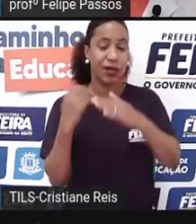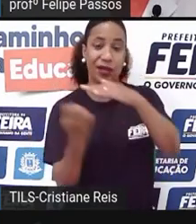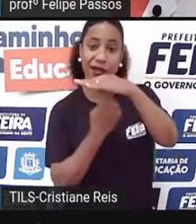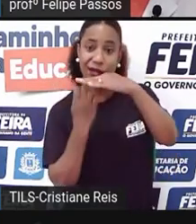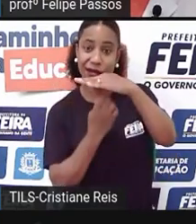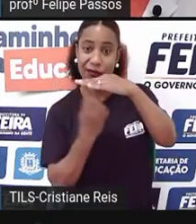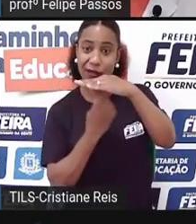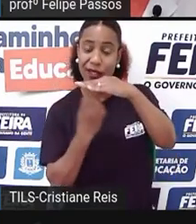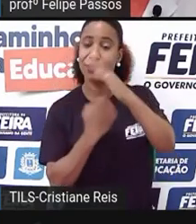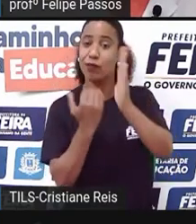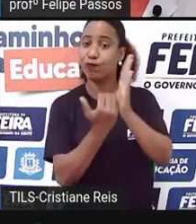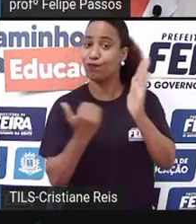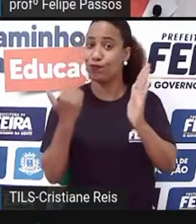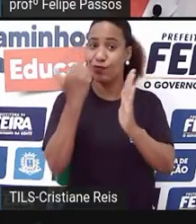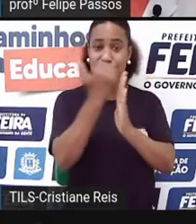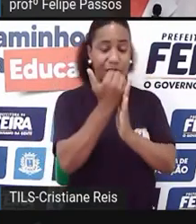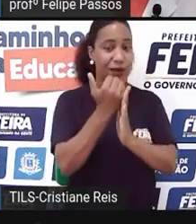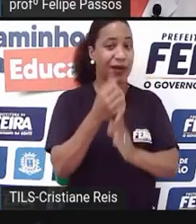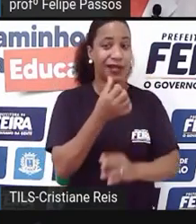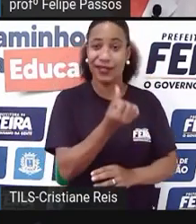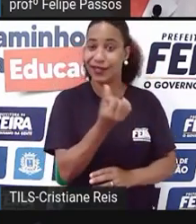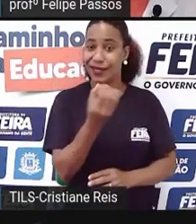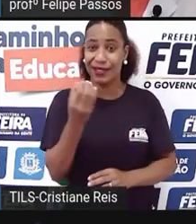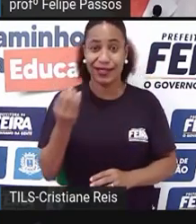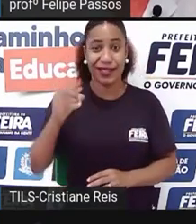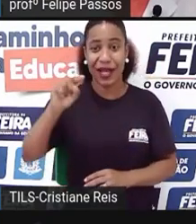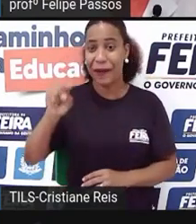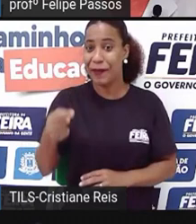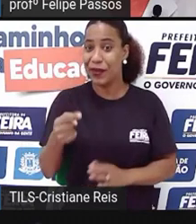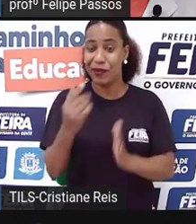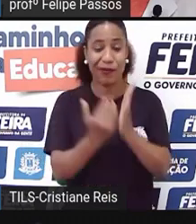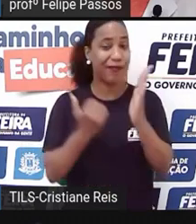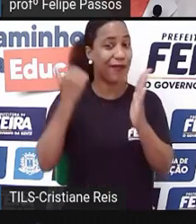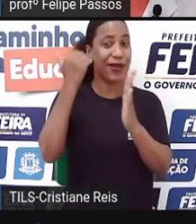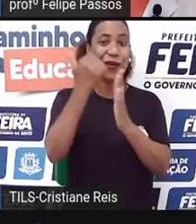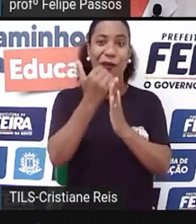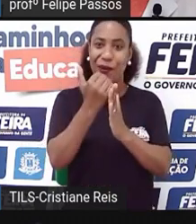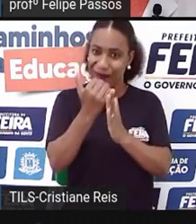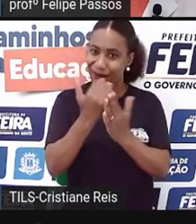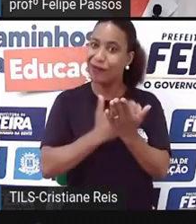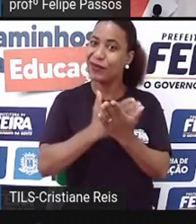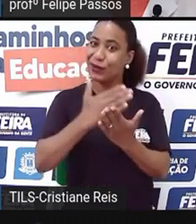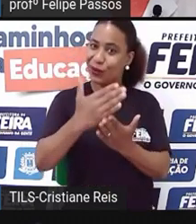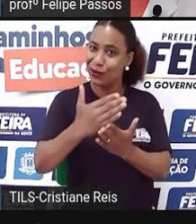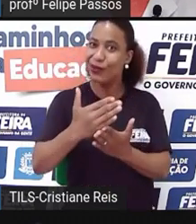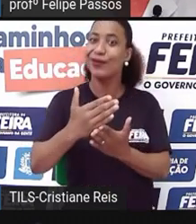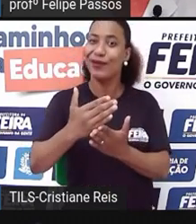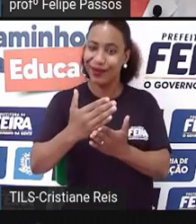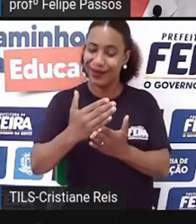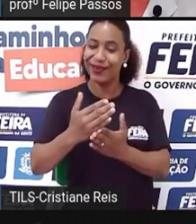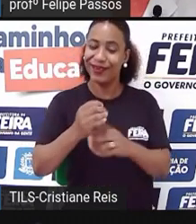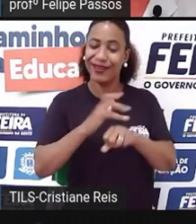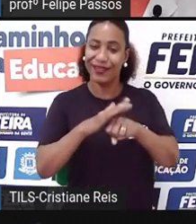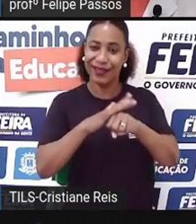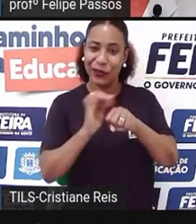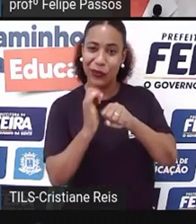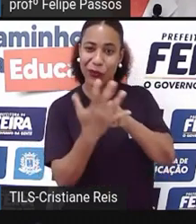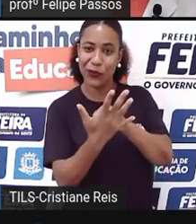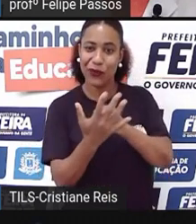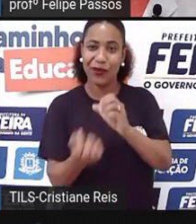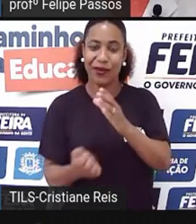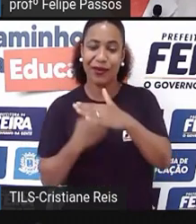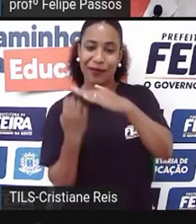600 mil micro e pequenas empresas que foram abertas desde o início da pandemia para cá. Mas, gente tem um recorte disso,